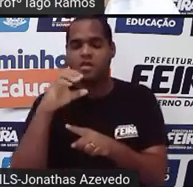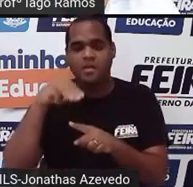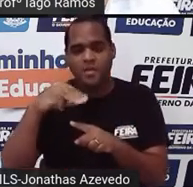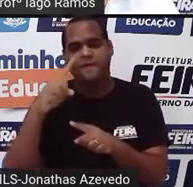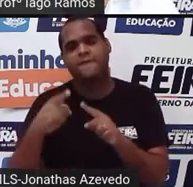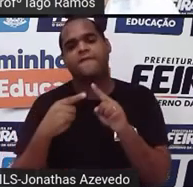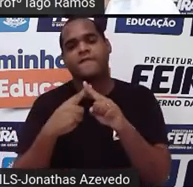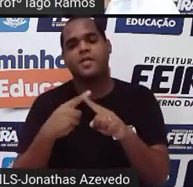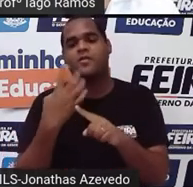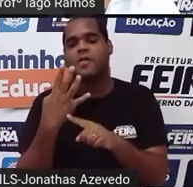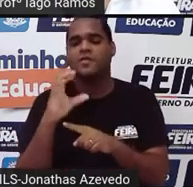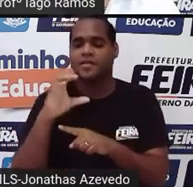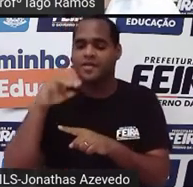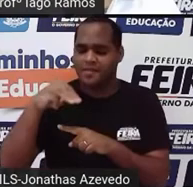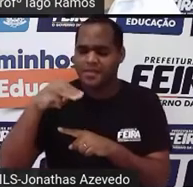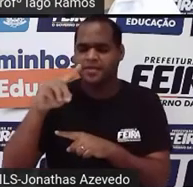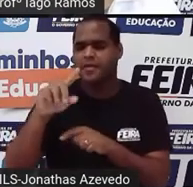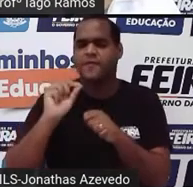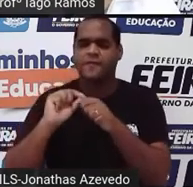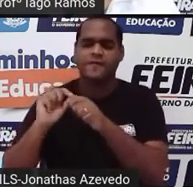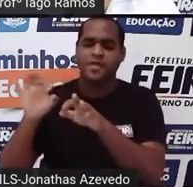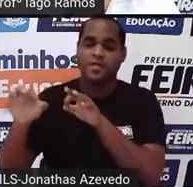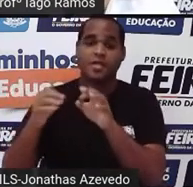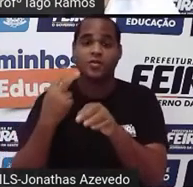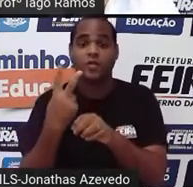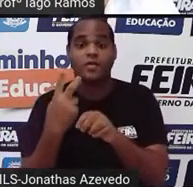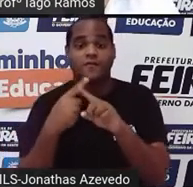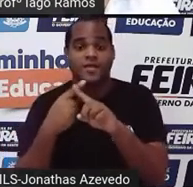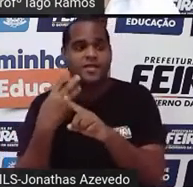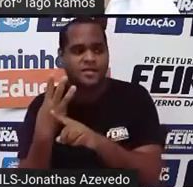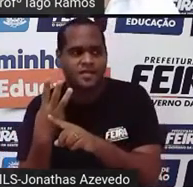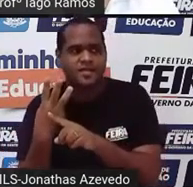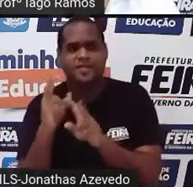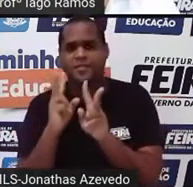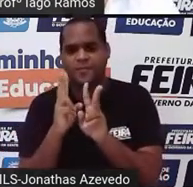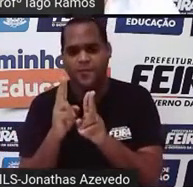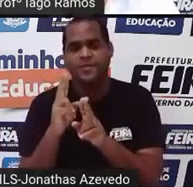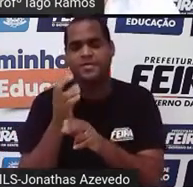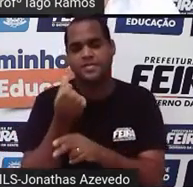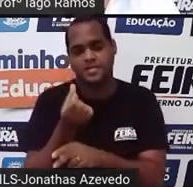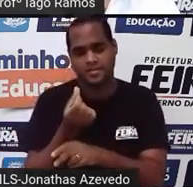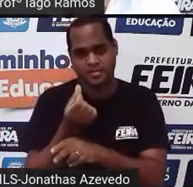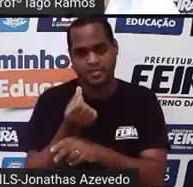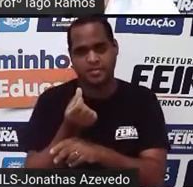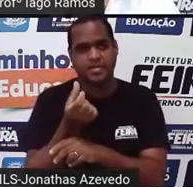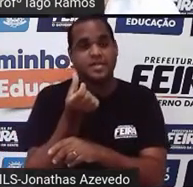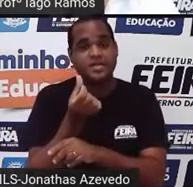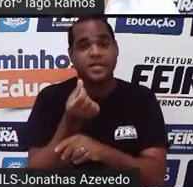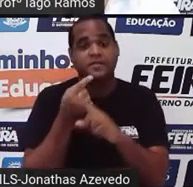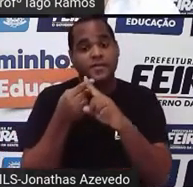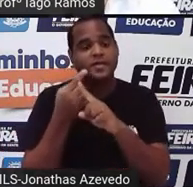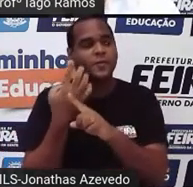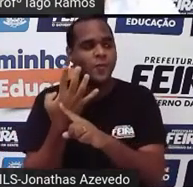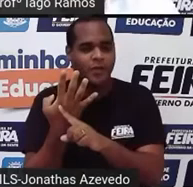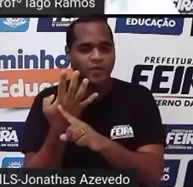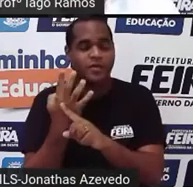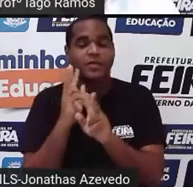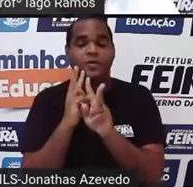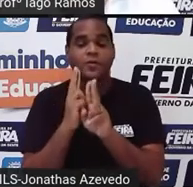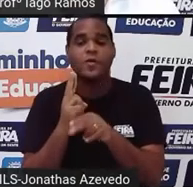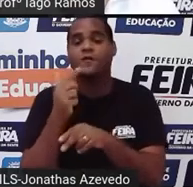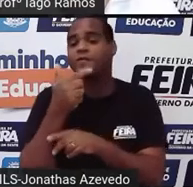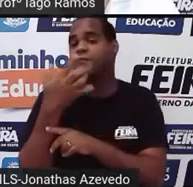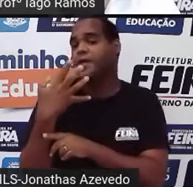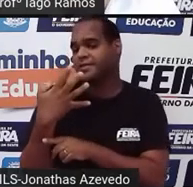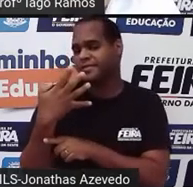centímetros. Então, fazendo dois vezes três, igual a seis, seis vezes quatro, igual a